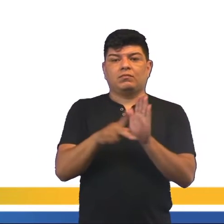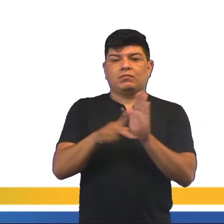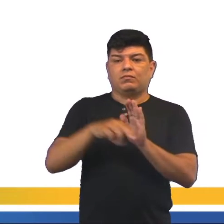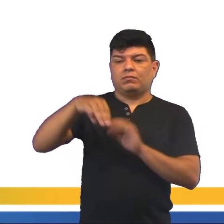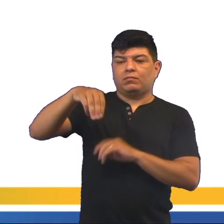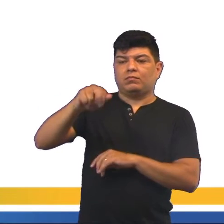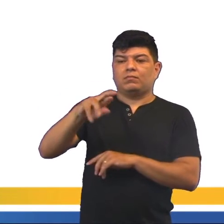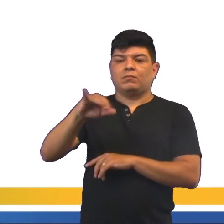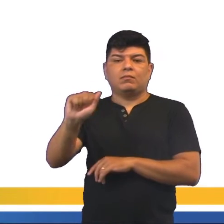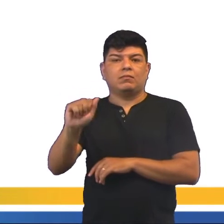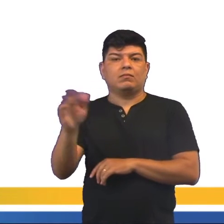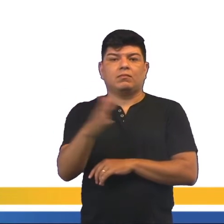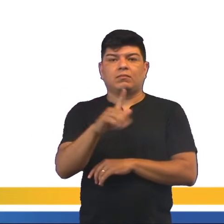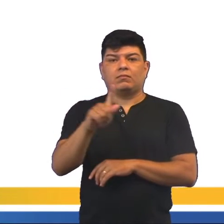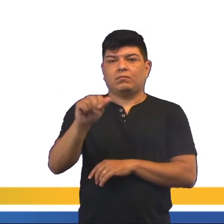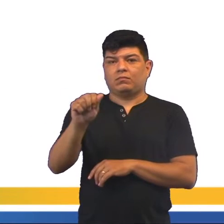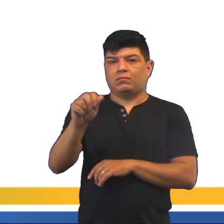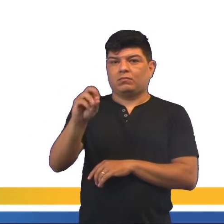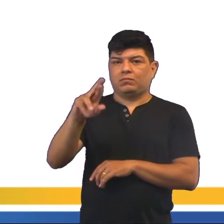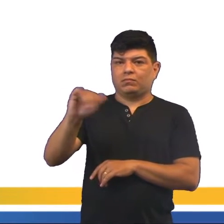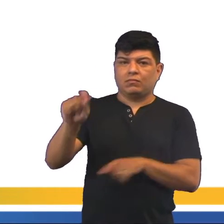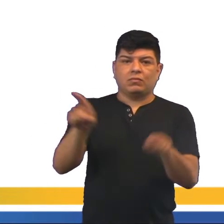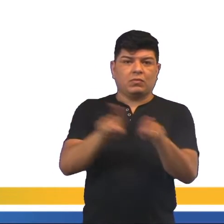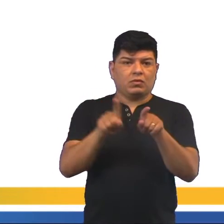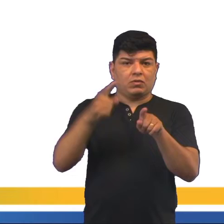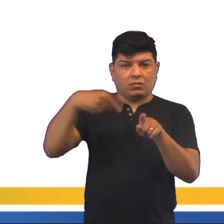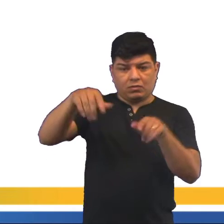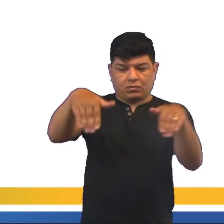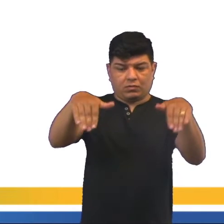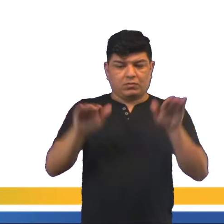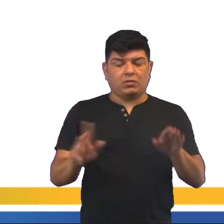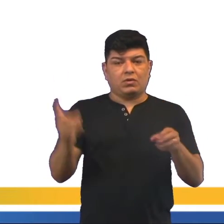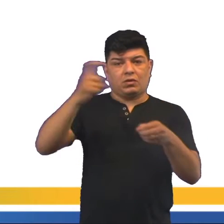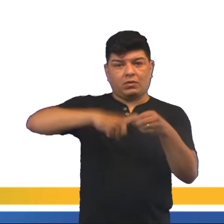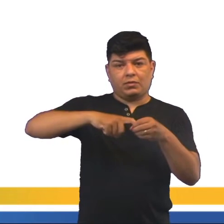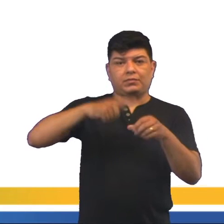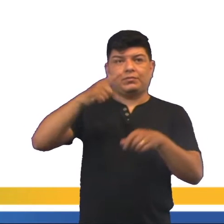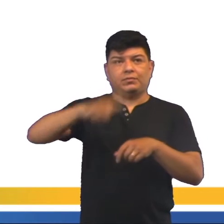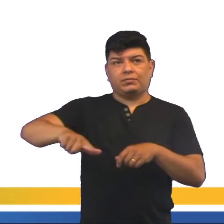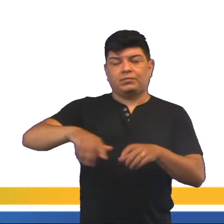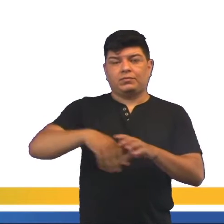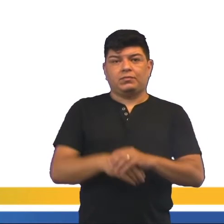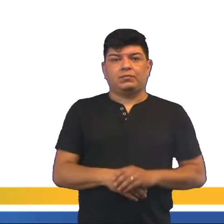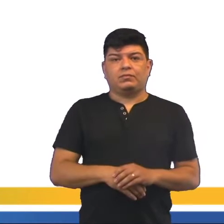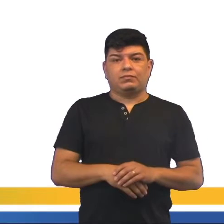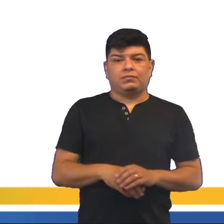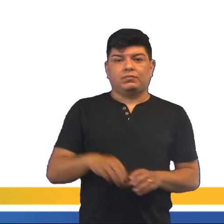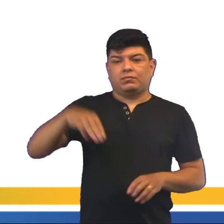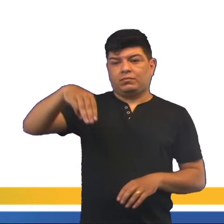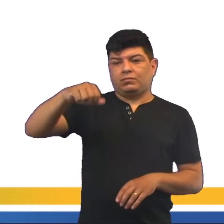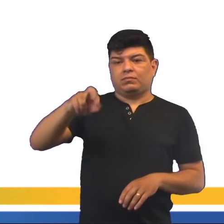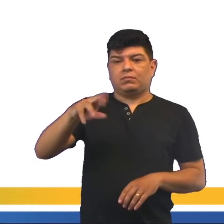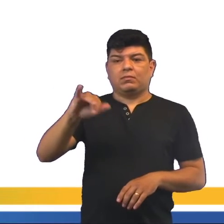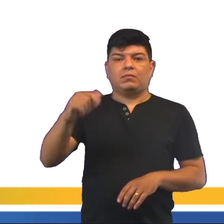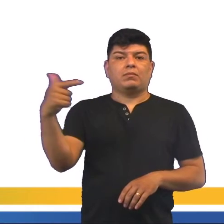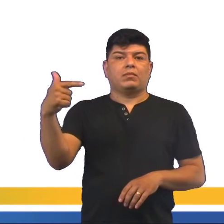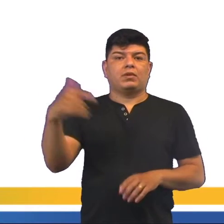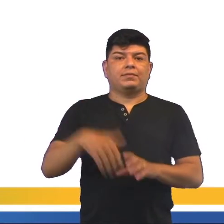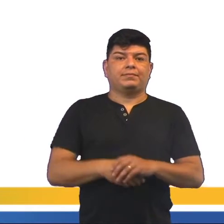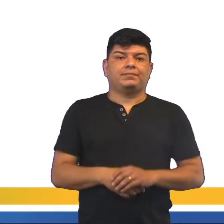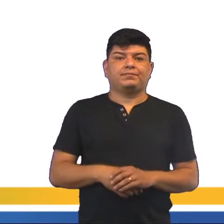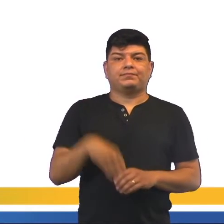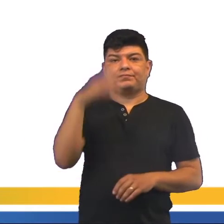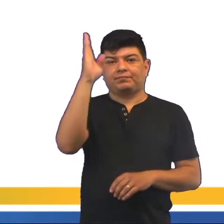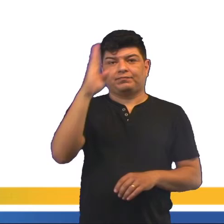Maria da Glória, né? Uma vez vencida a guerra, né? Ele subirá ao trono, né? Como a Maria II. No